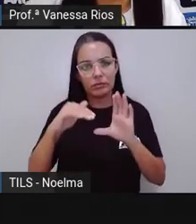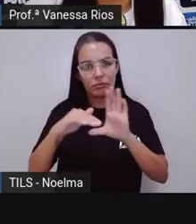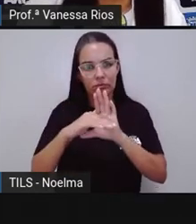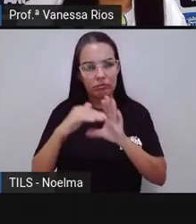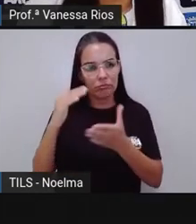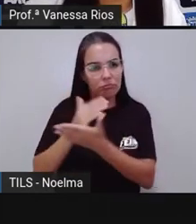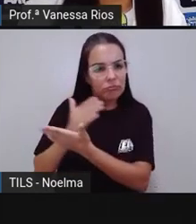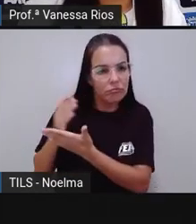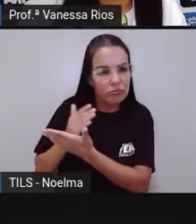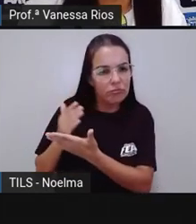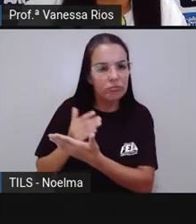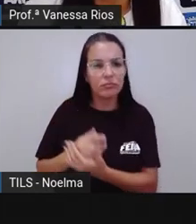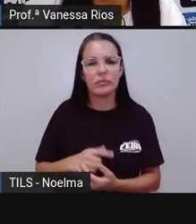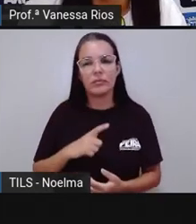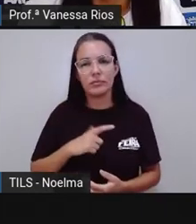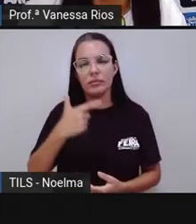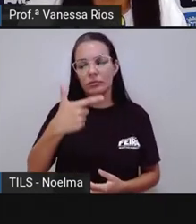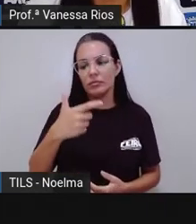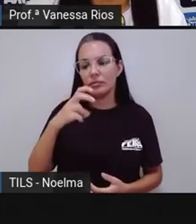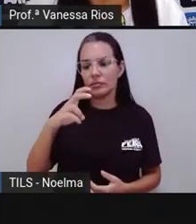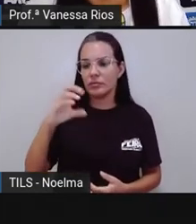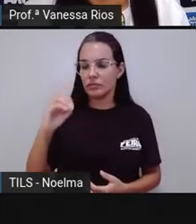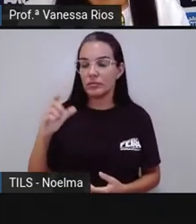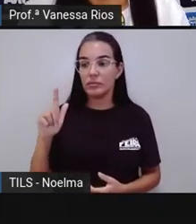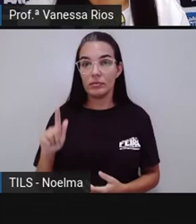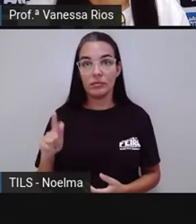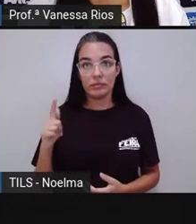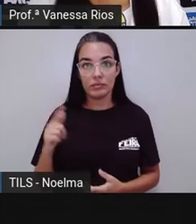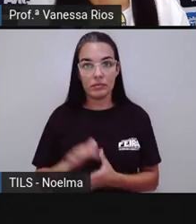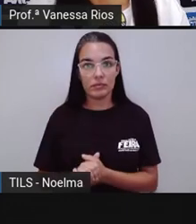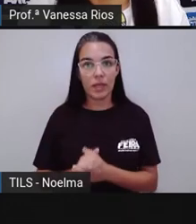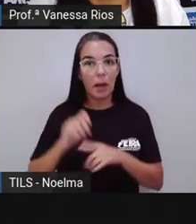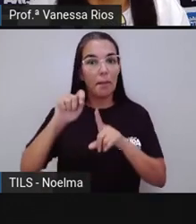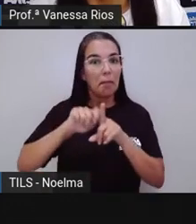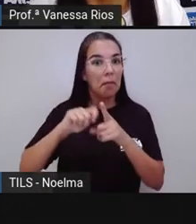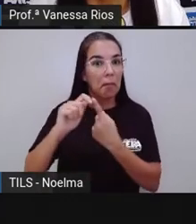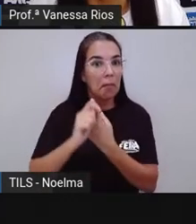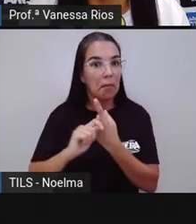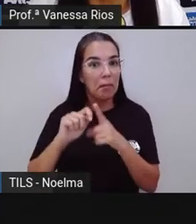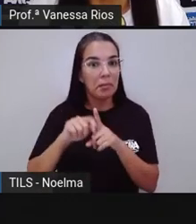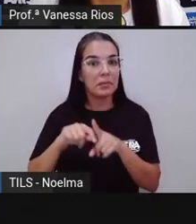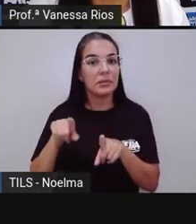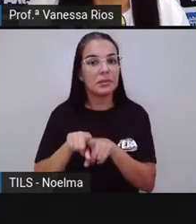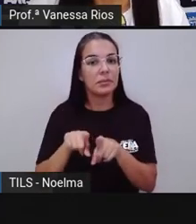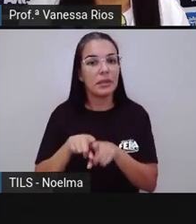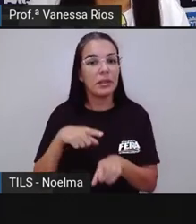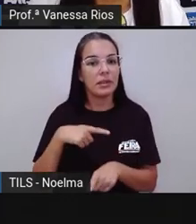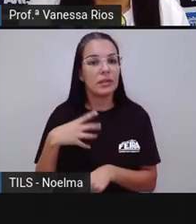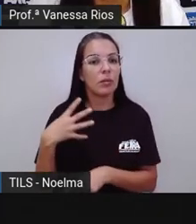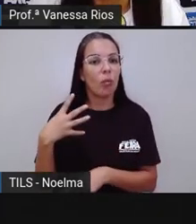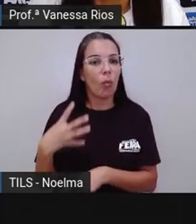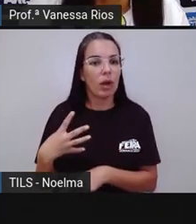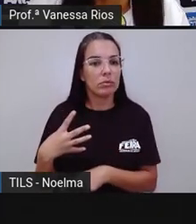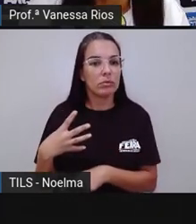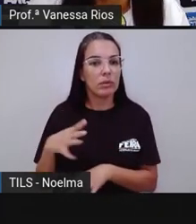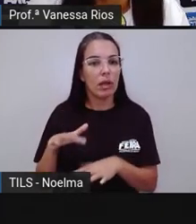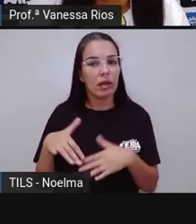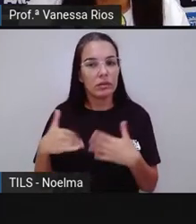Então, cada pera tem 250 gramas. Banana também tem quatro bananas. Então, mil